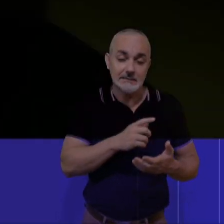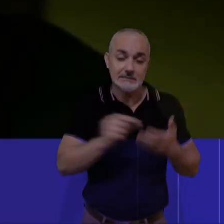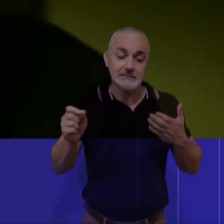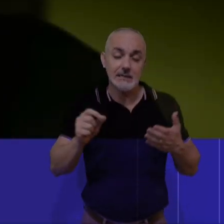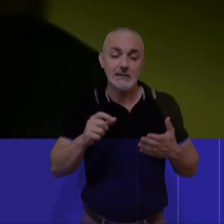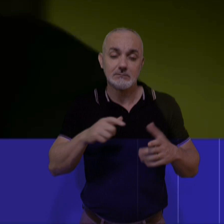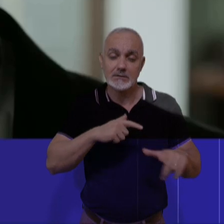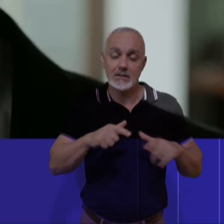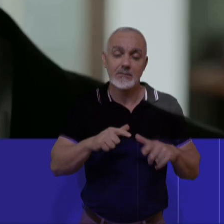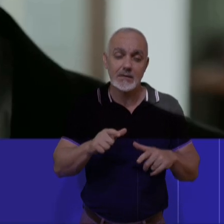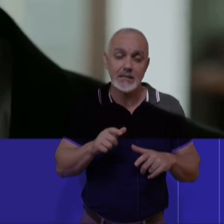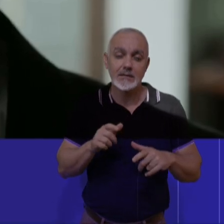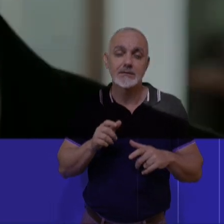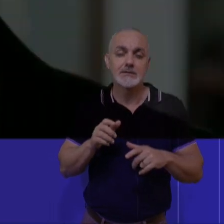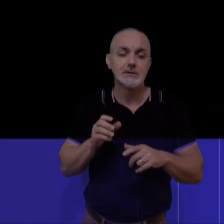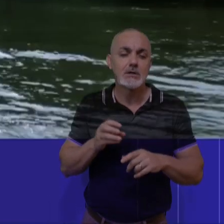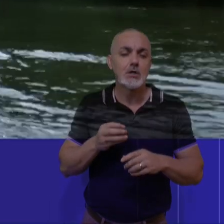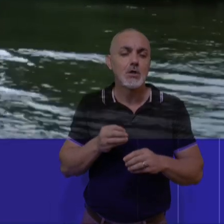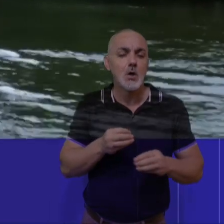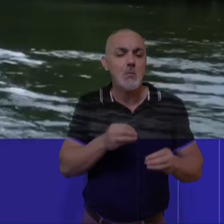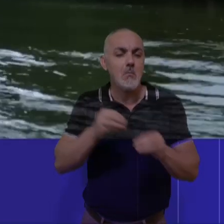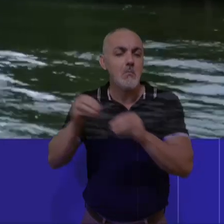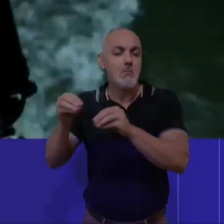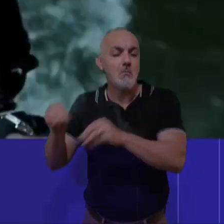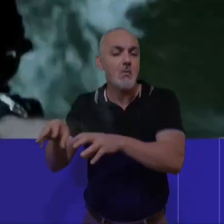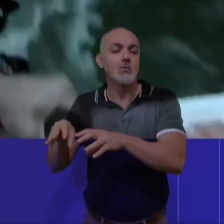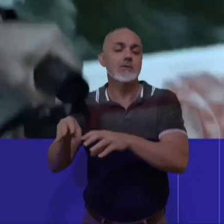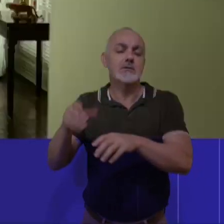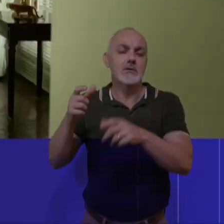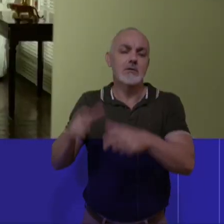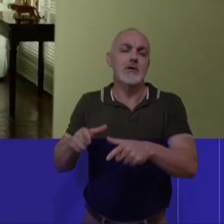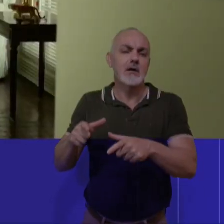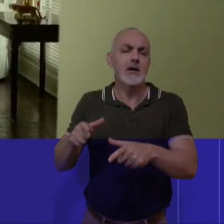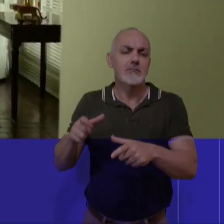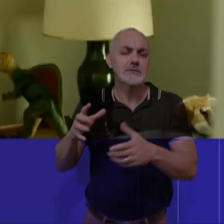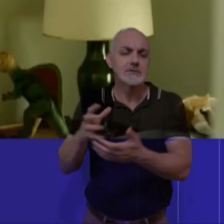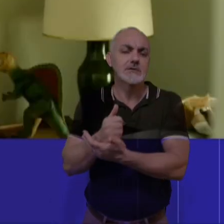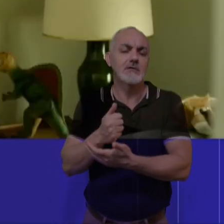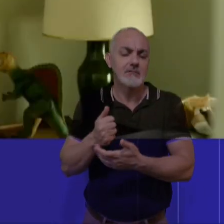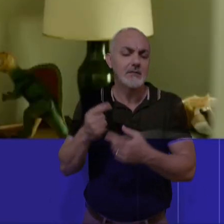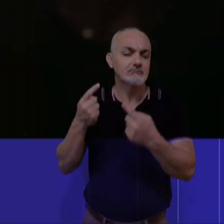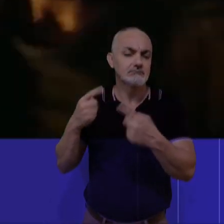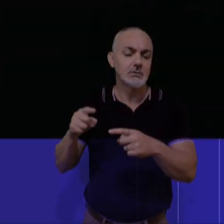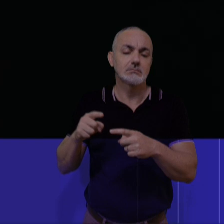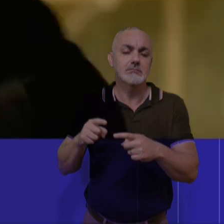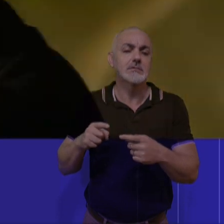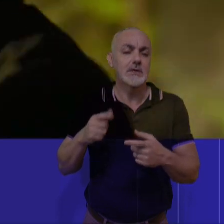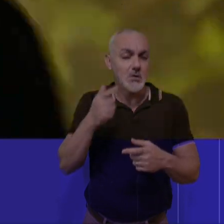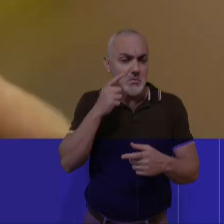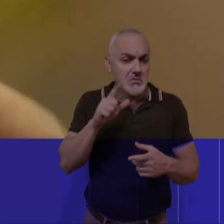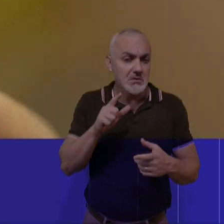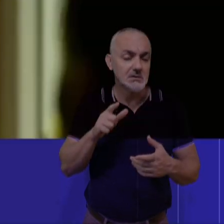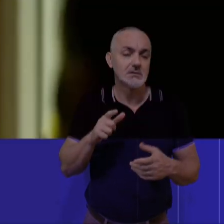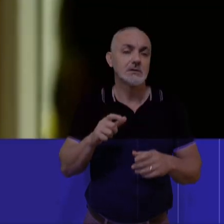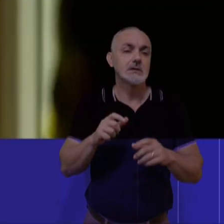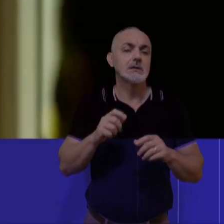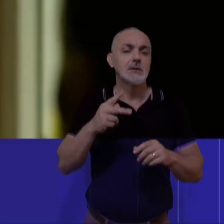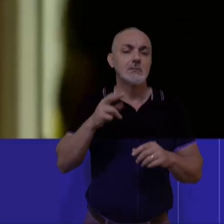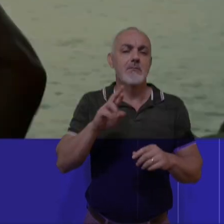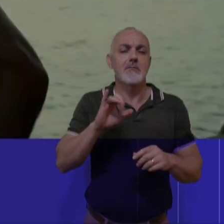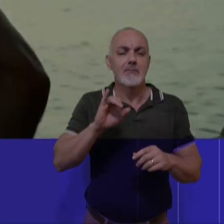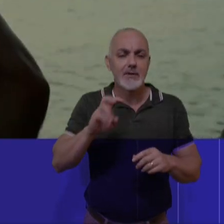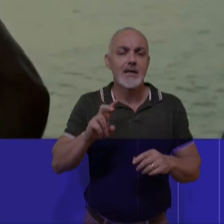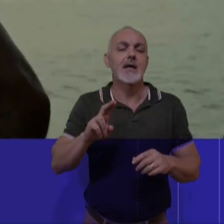para a selva colombiana, atrás do grupo criminoso. Será que ele vai conseguir? O filme está disponível no Prime Video. Quando